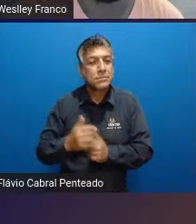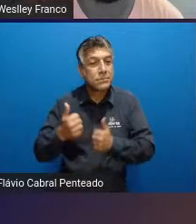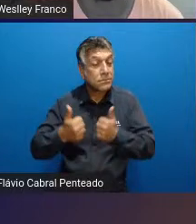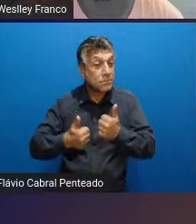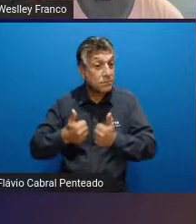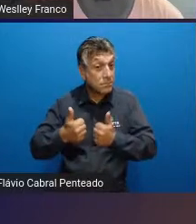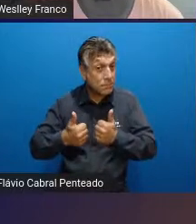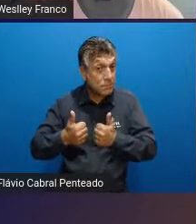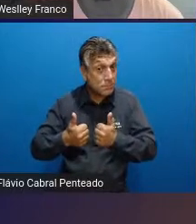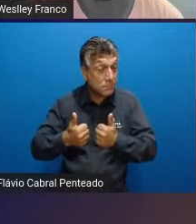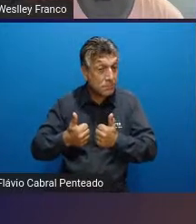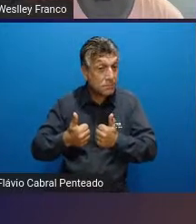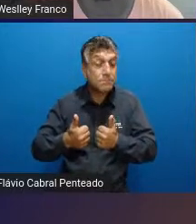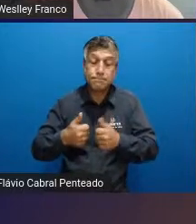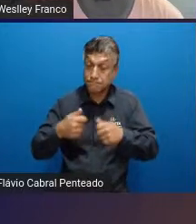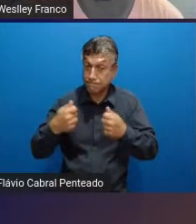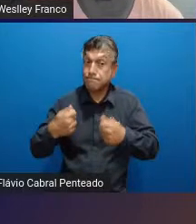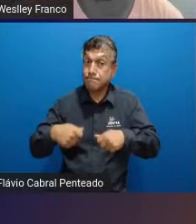que deve sim